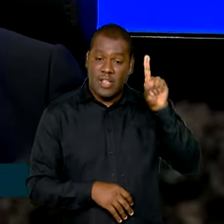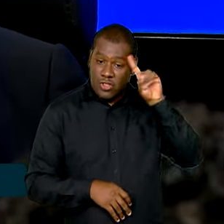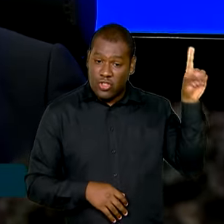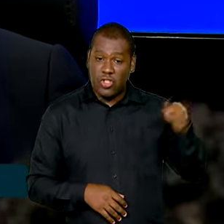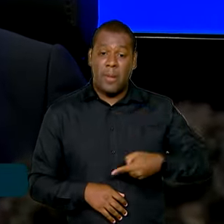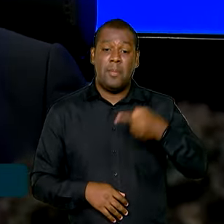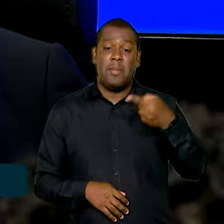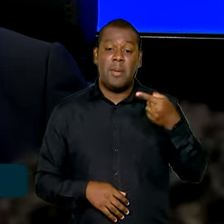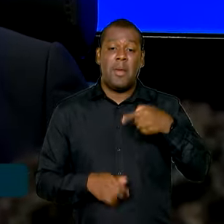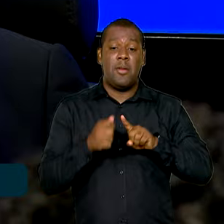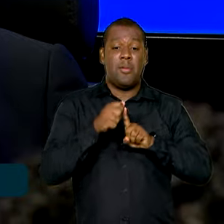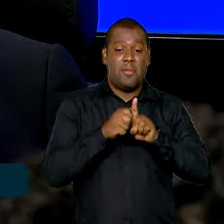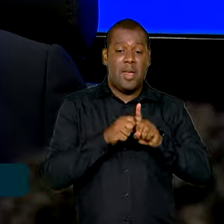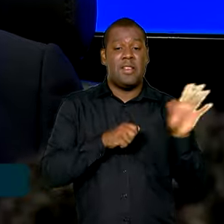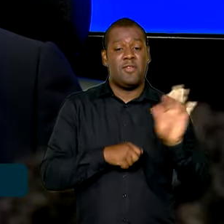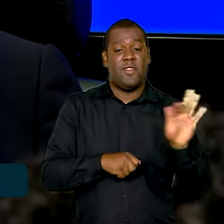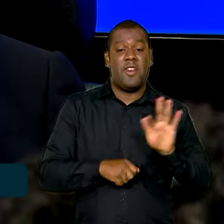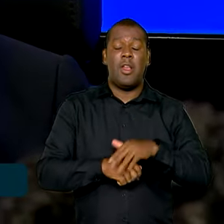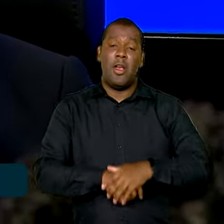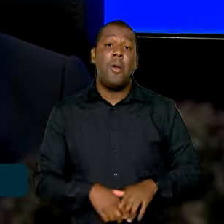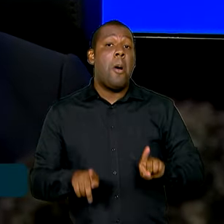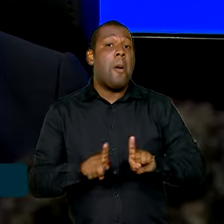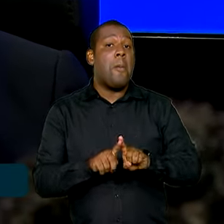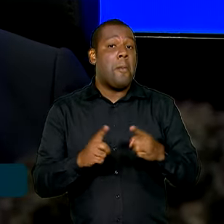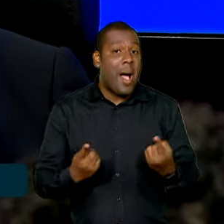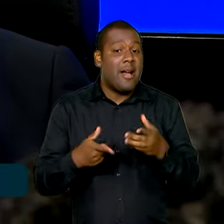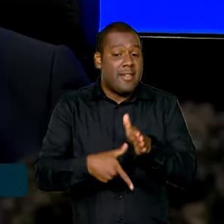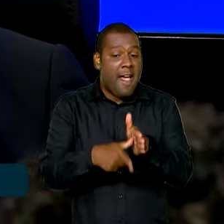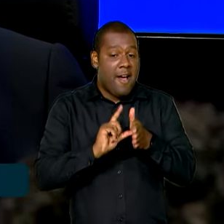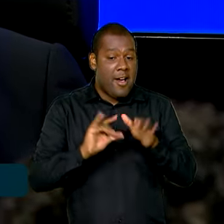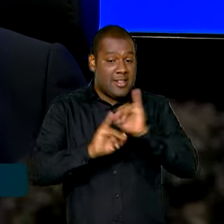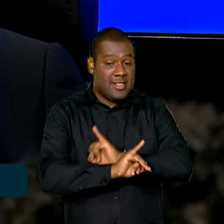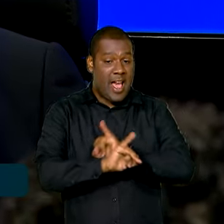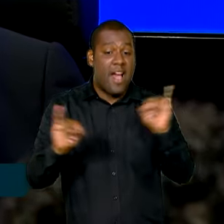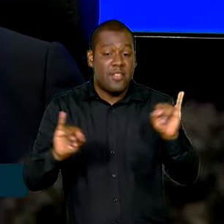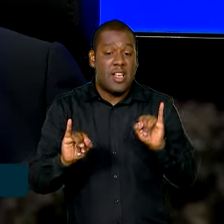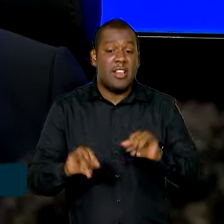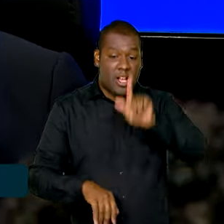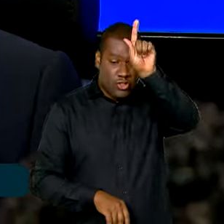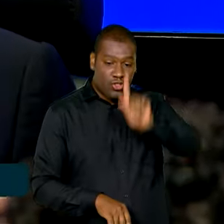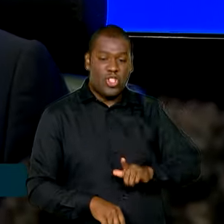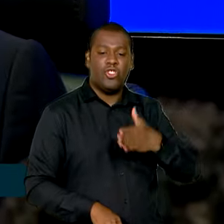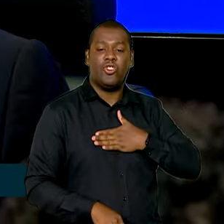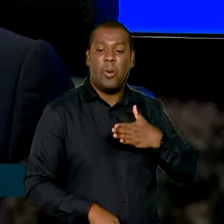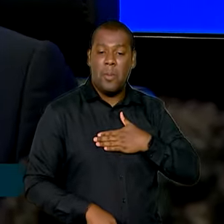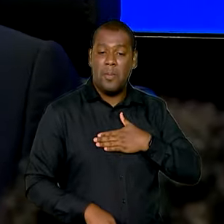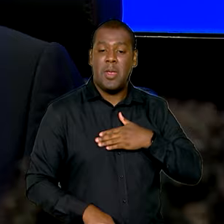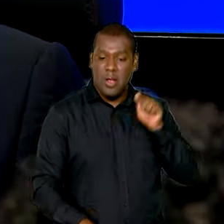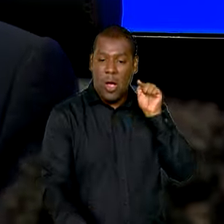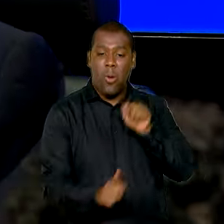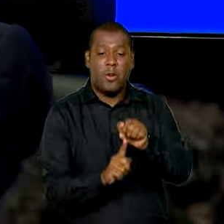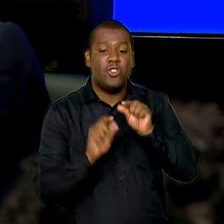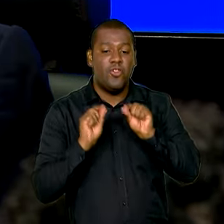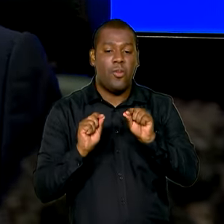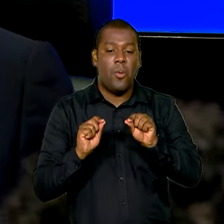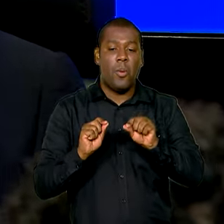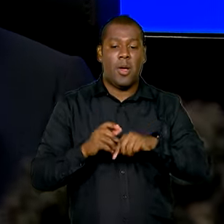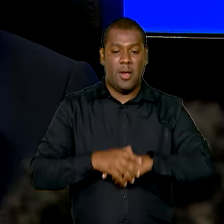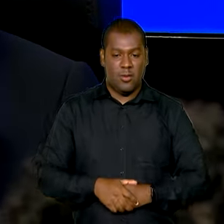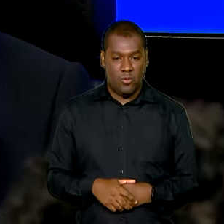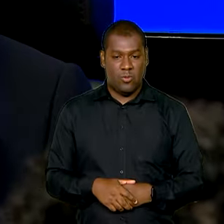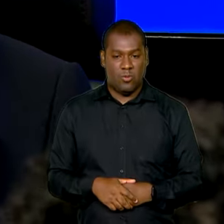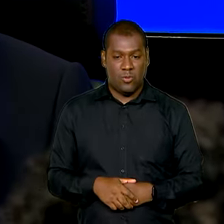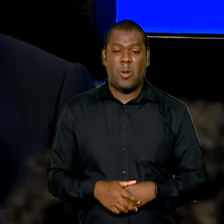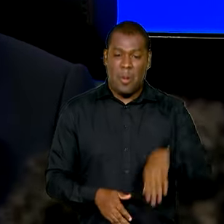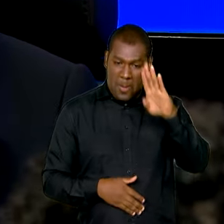Mas ele já adiantou uma das prioridades da gestão. Nós temos um desafio, que é uma preocupação